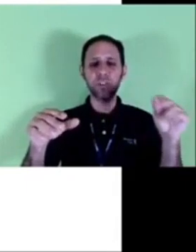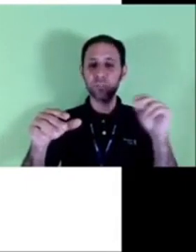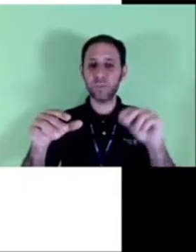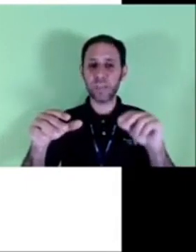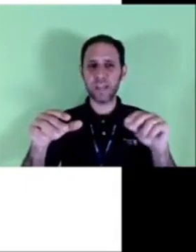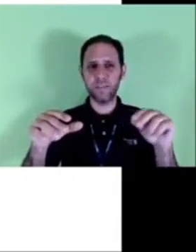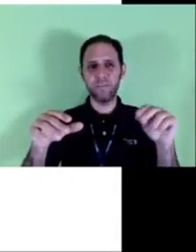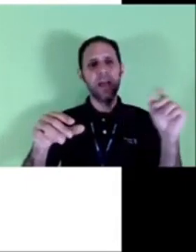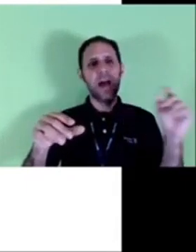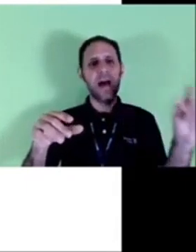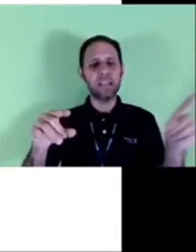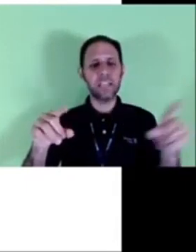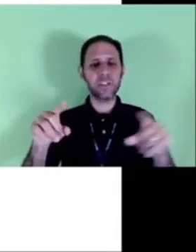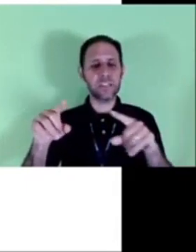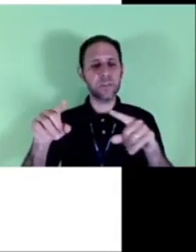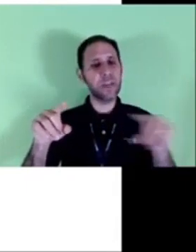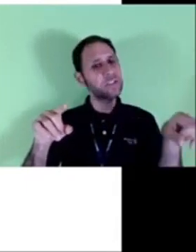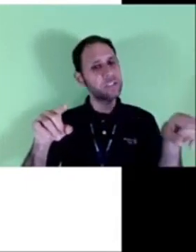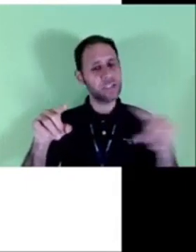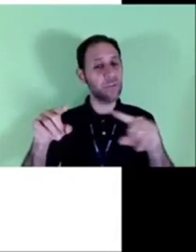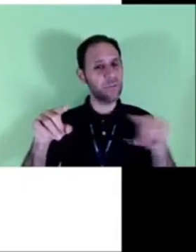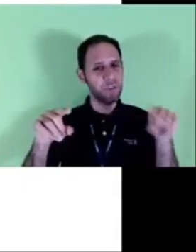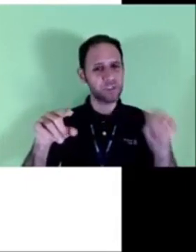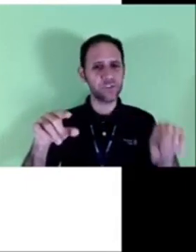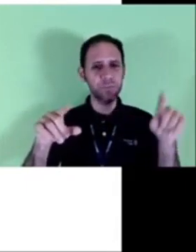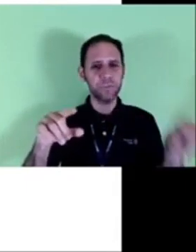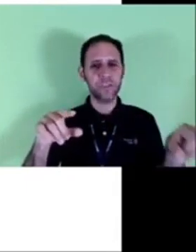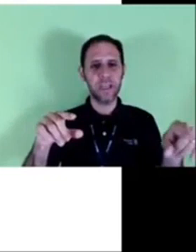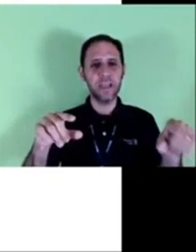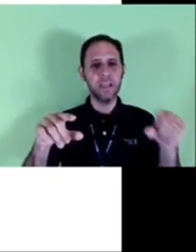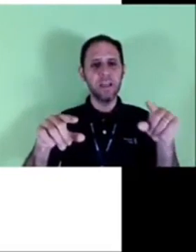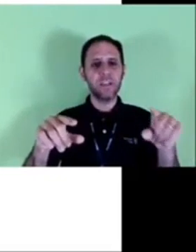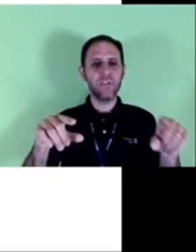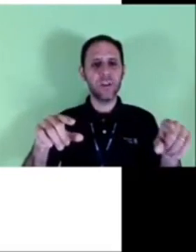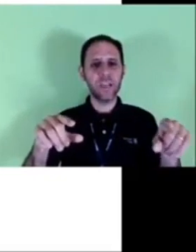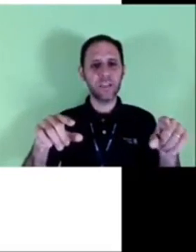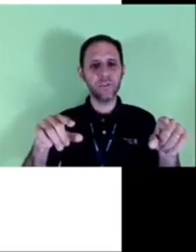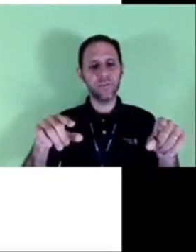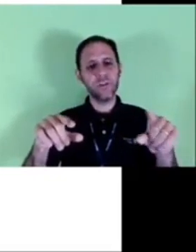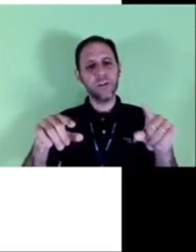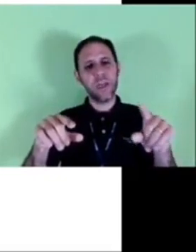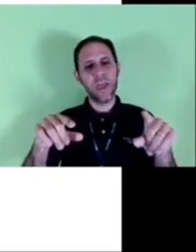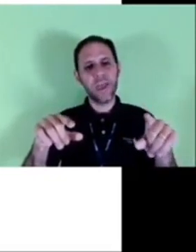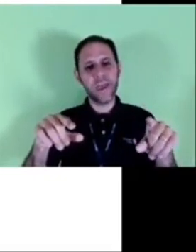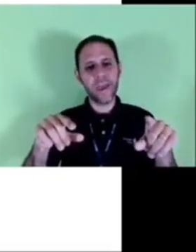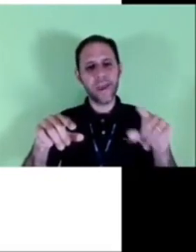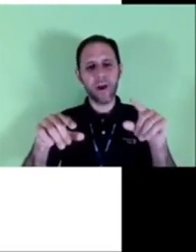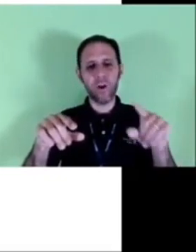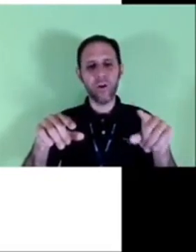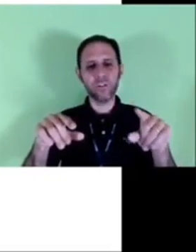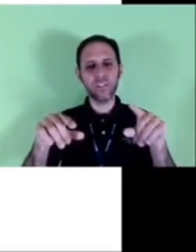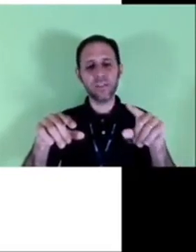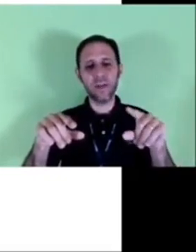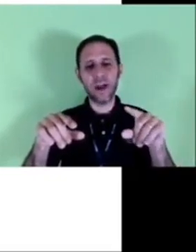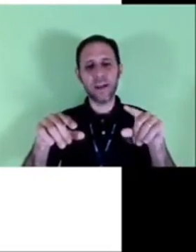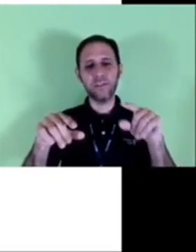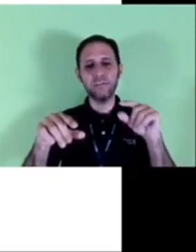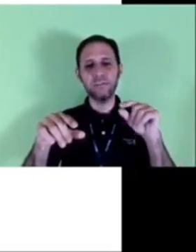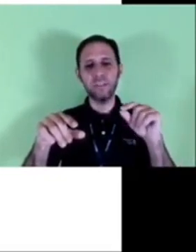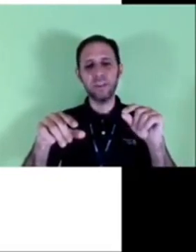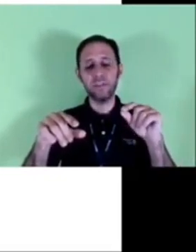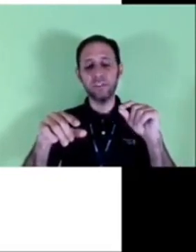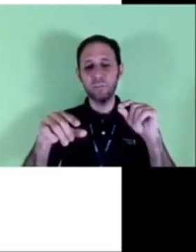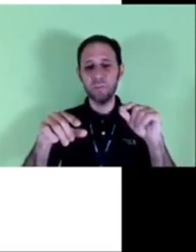propostas por ele atenciosamente esse é o fecho Toledo 11 de